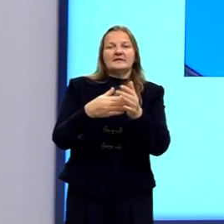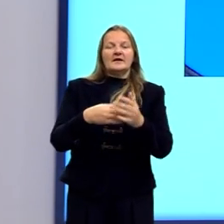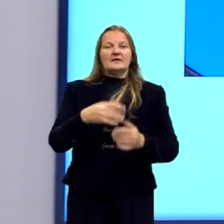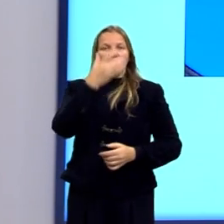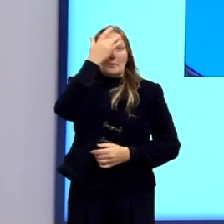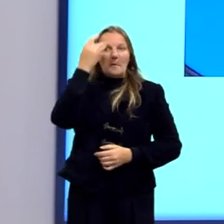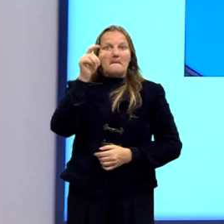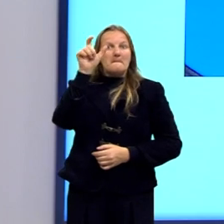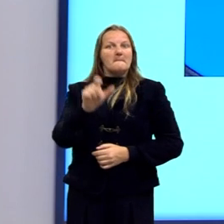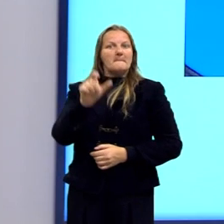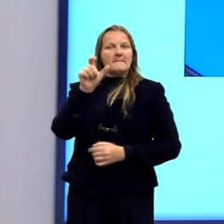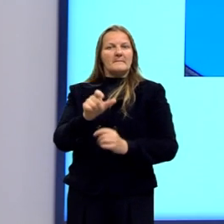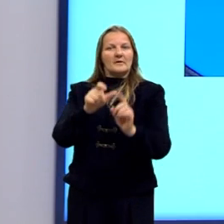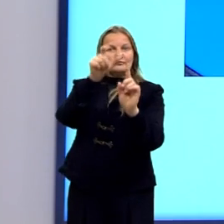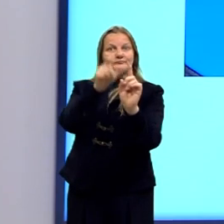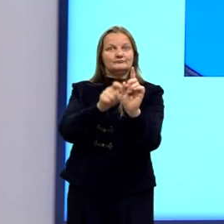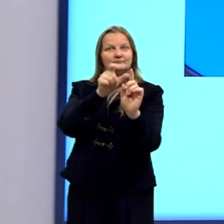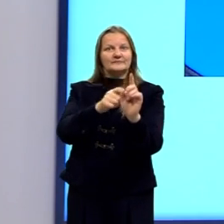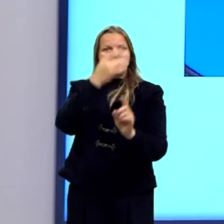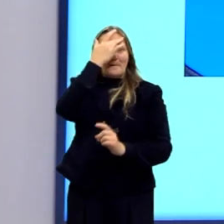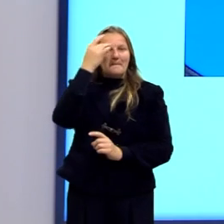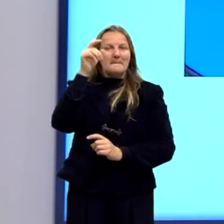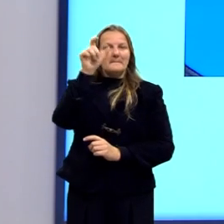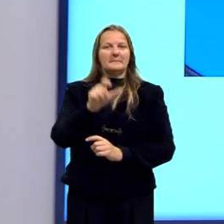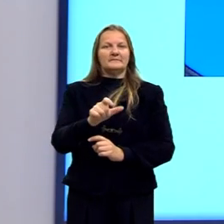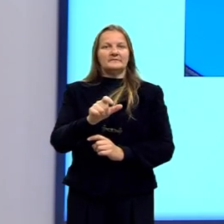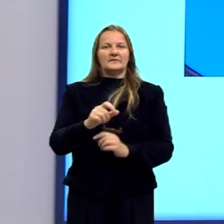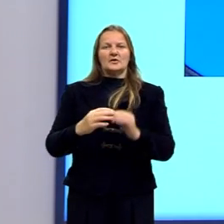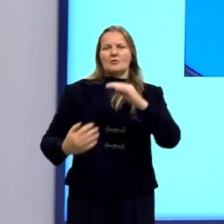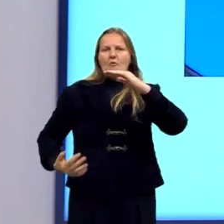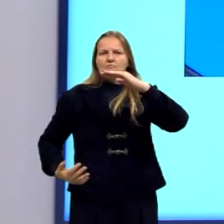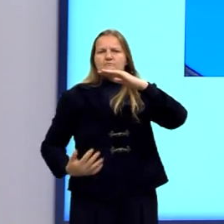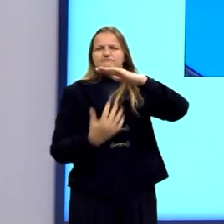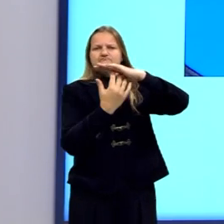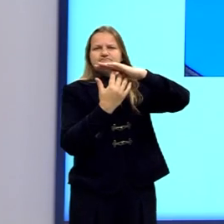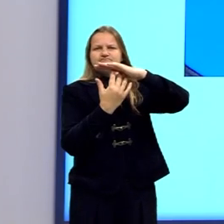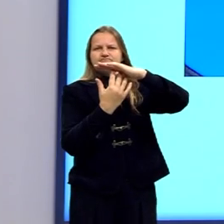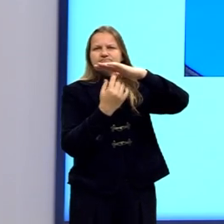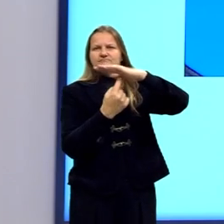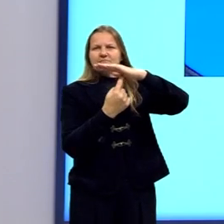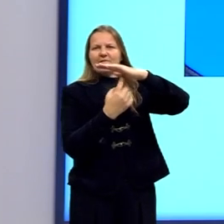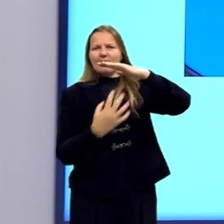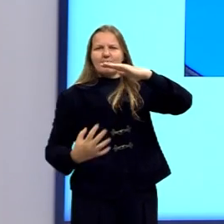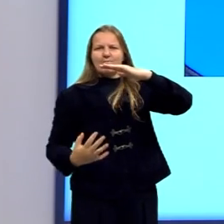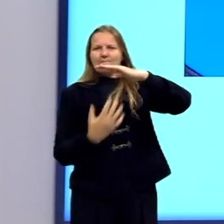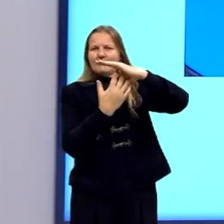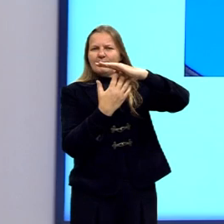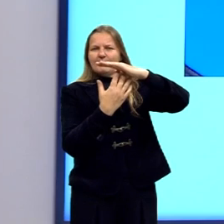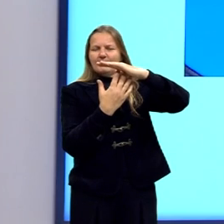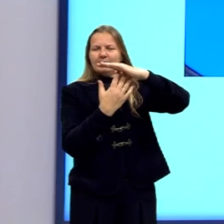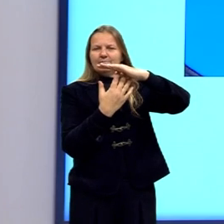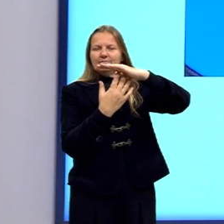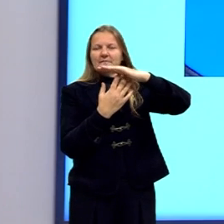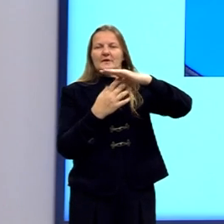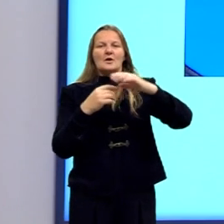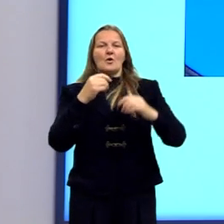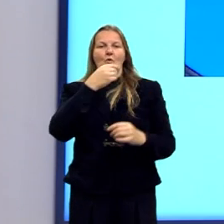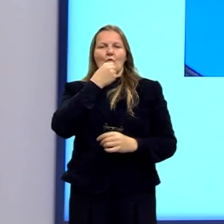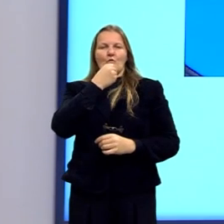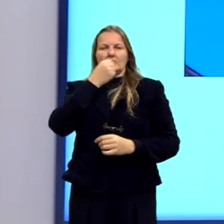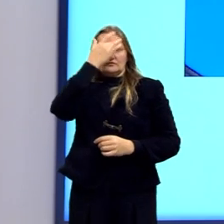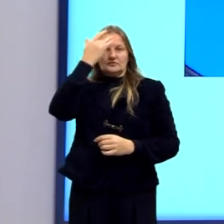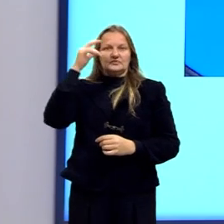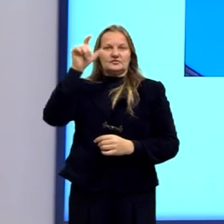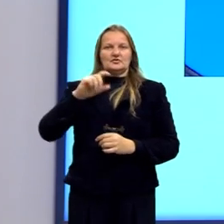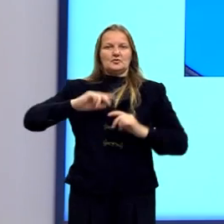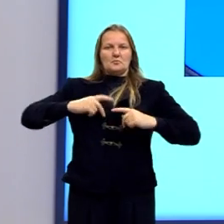homem, que ele classificava como que o homem era o ápice. Era a forma superior de todos os